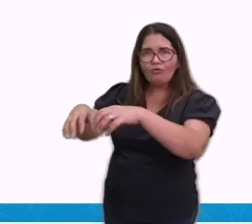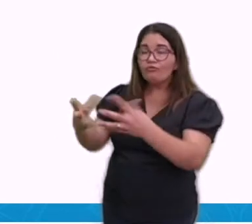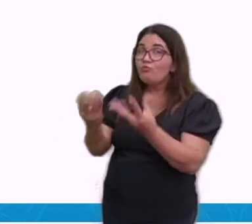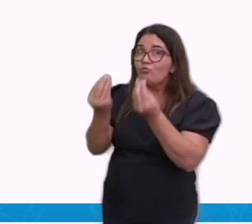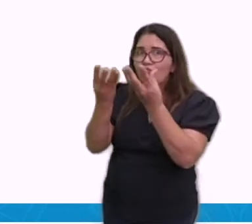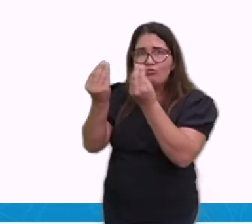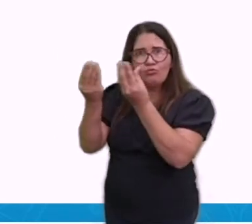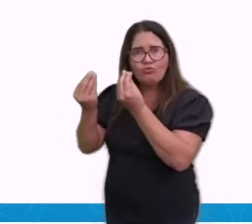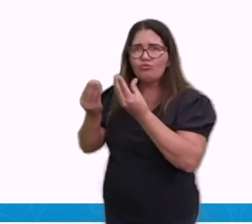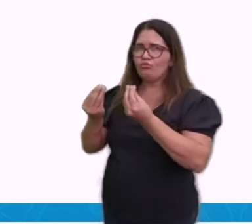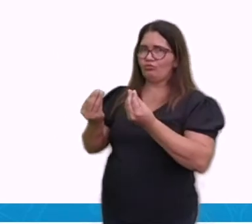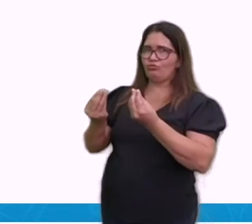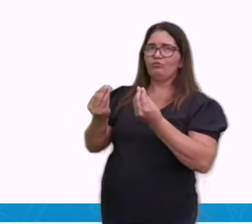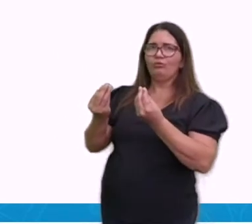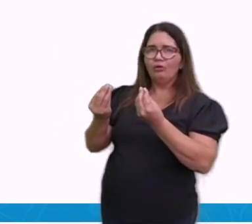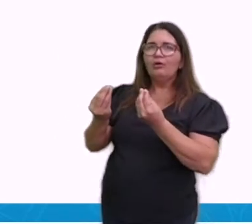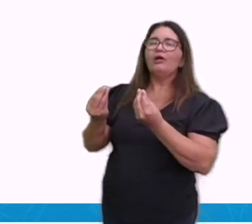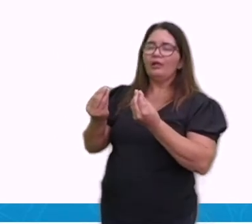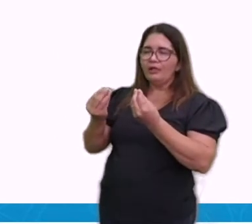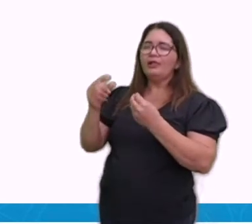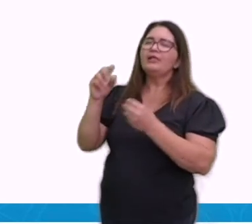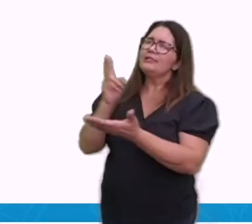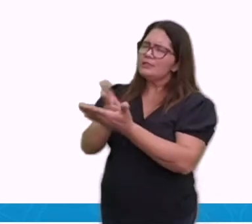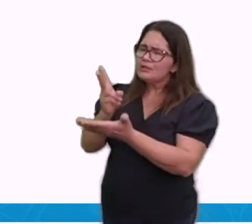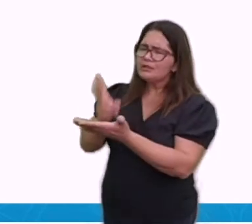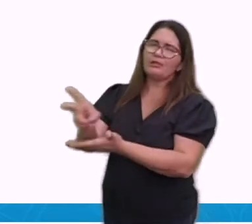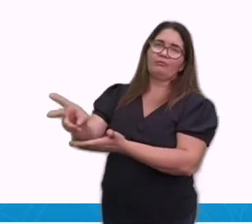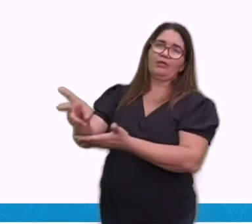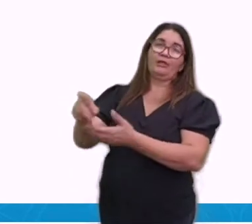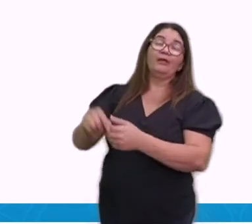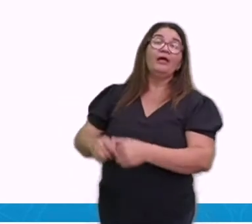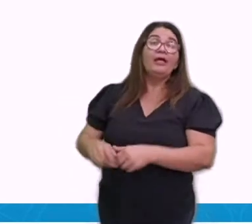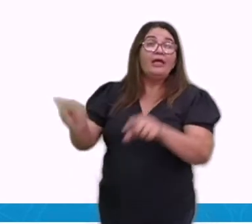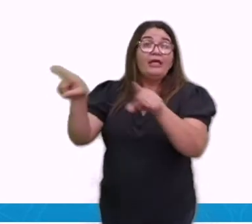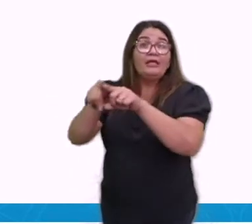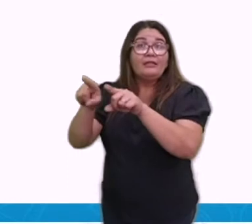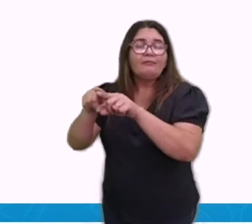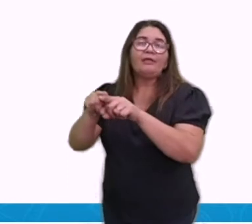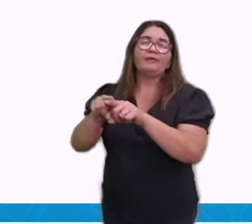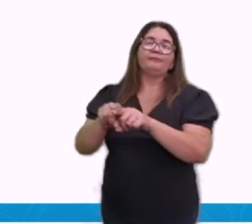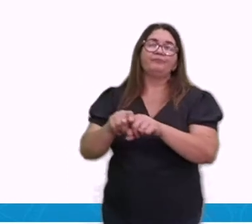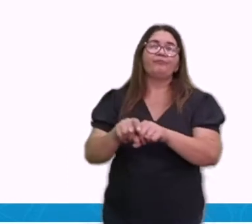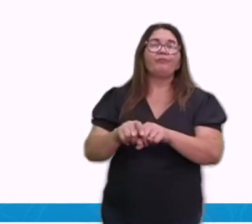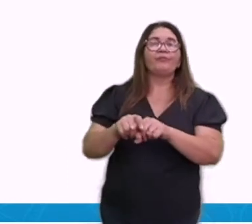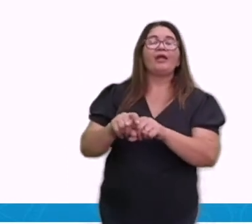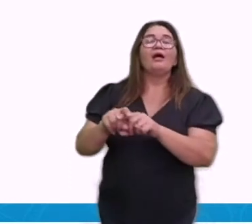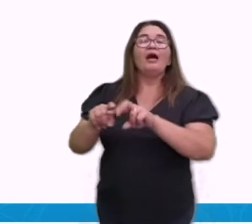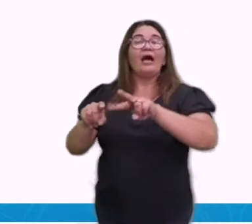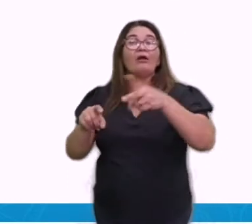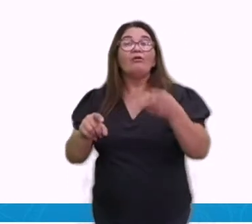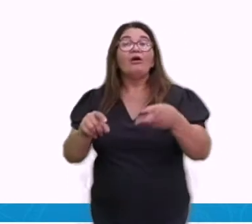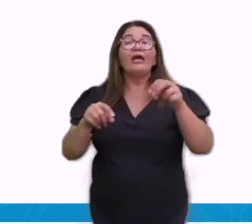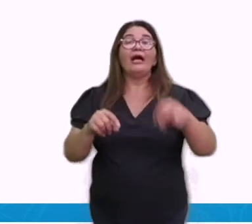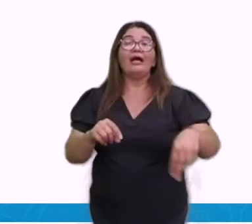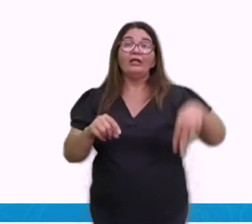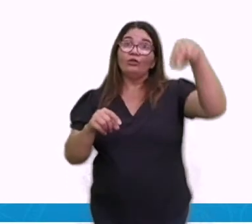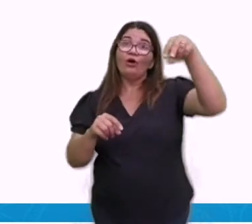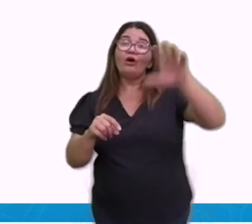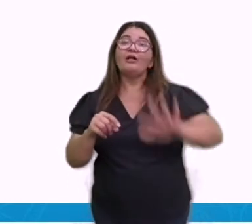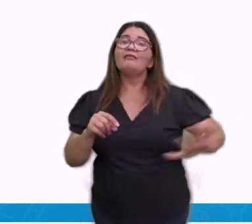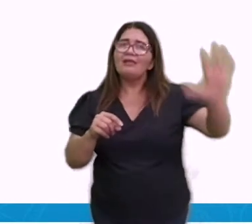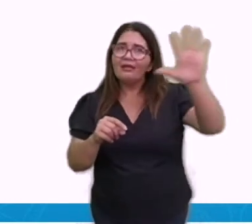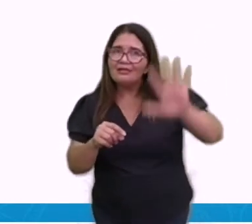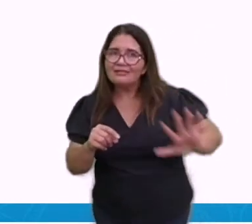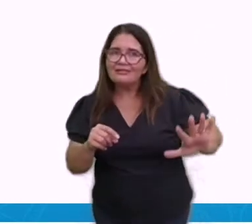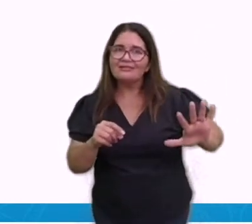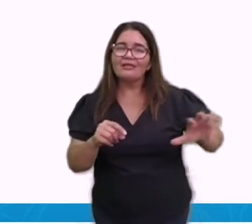chuva, maior número de chuvas do país. E a região nordeste? A região nordeste é diferente da região